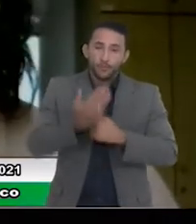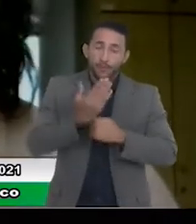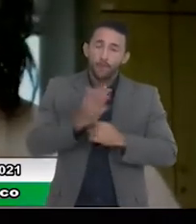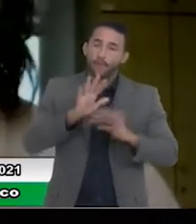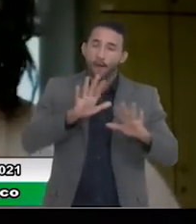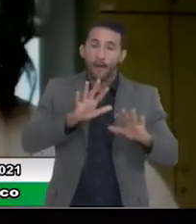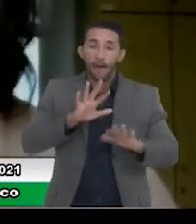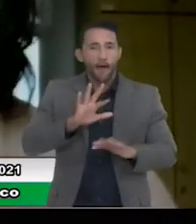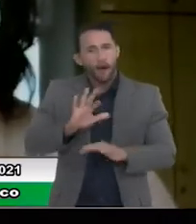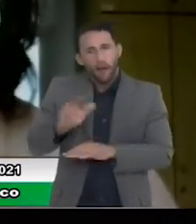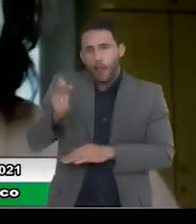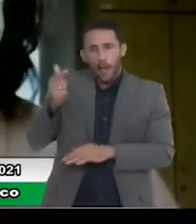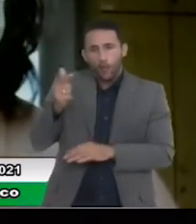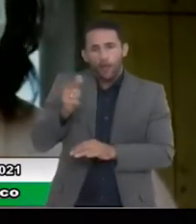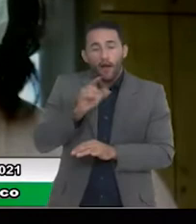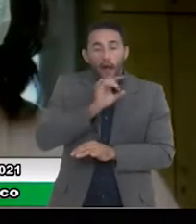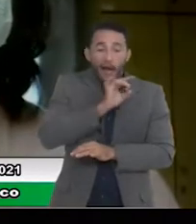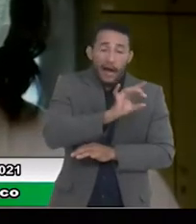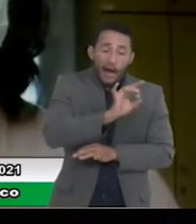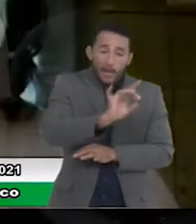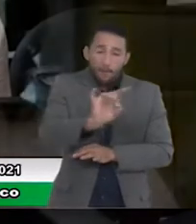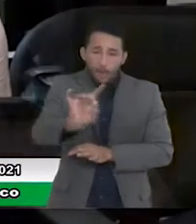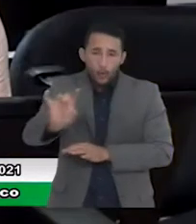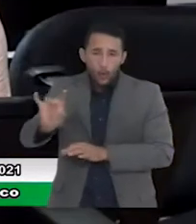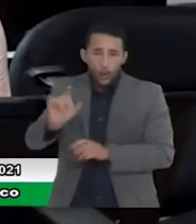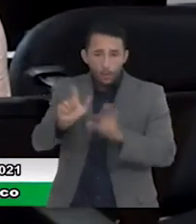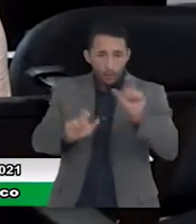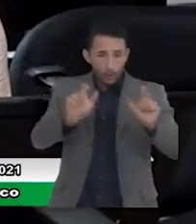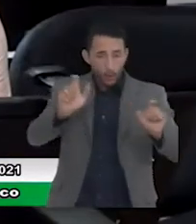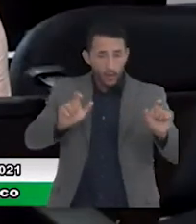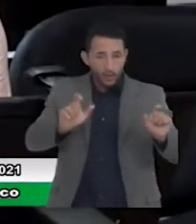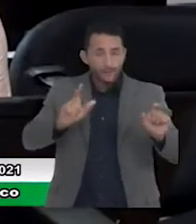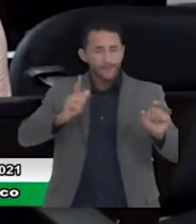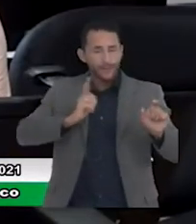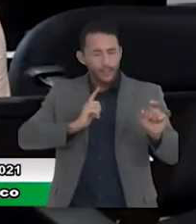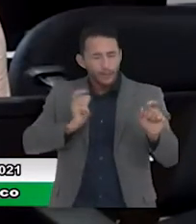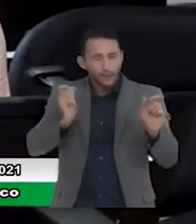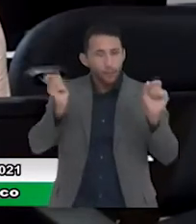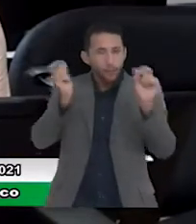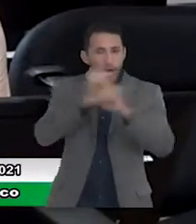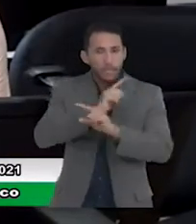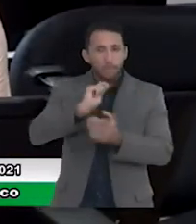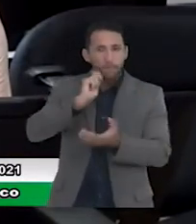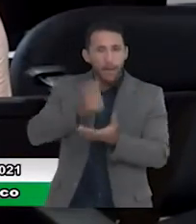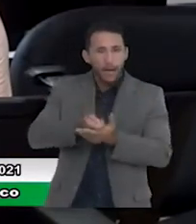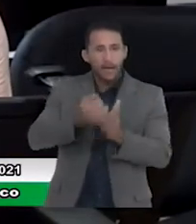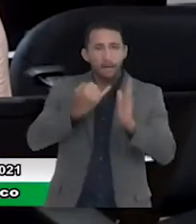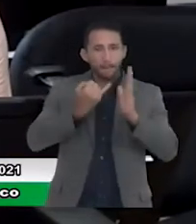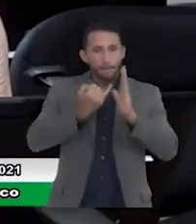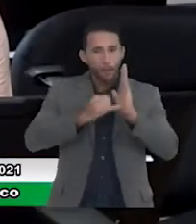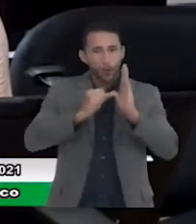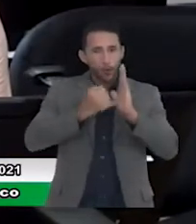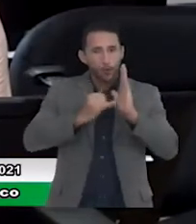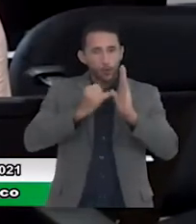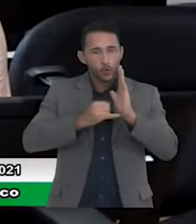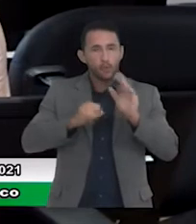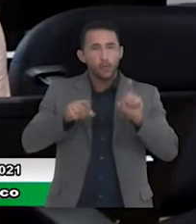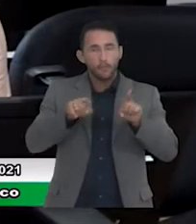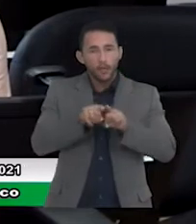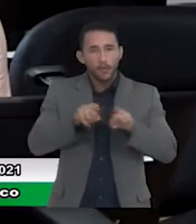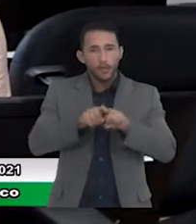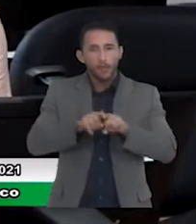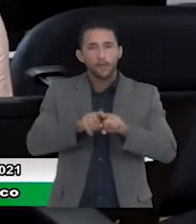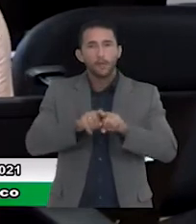cada um da cidade, cada cidadão que, com muita dificuldade, paga seus impostos e consome serviços e políticas públicas